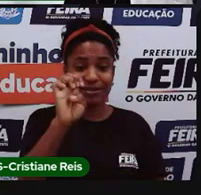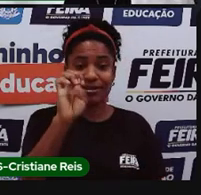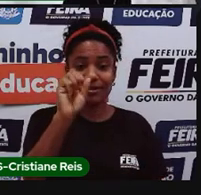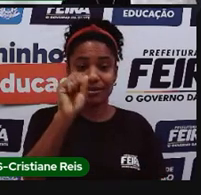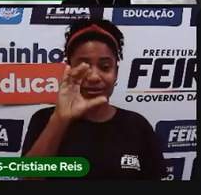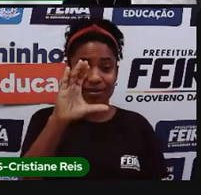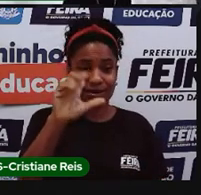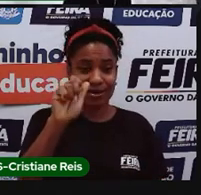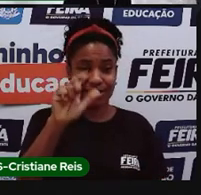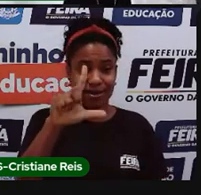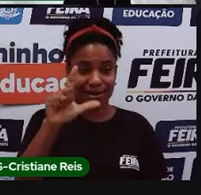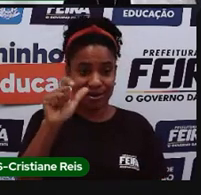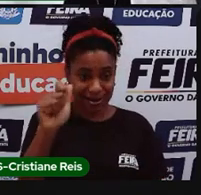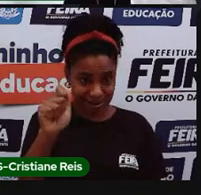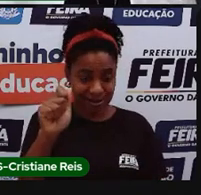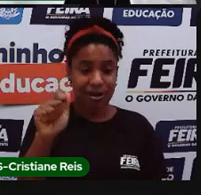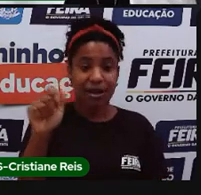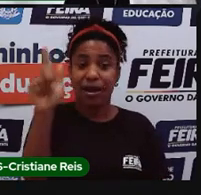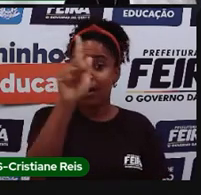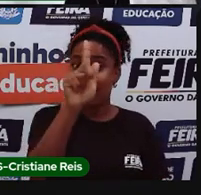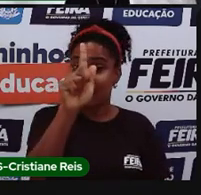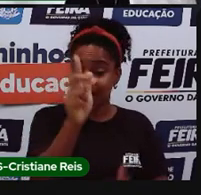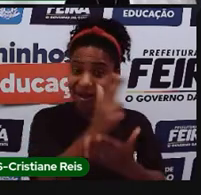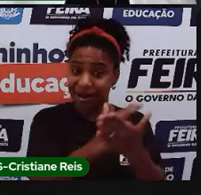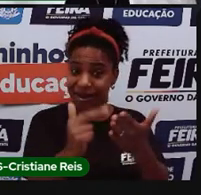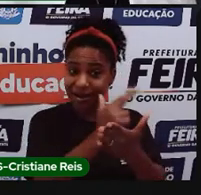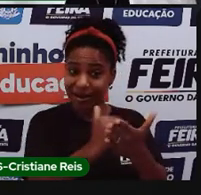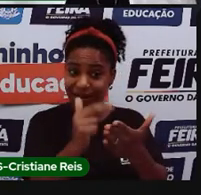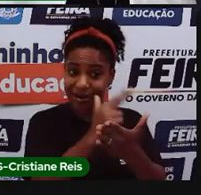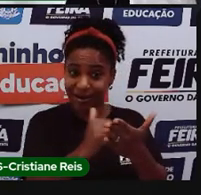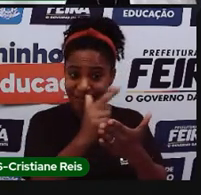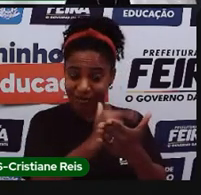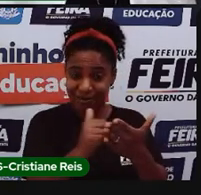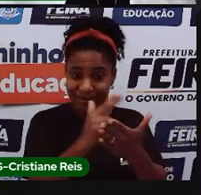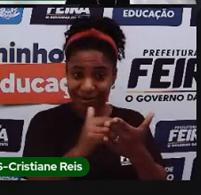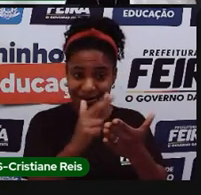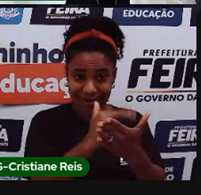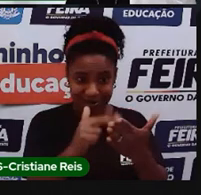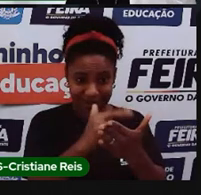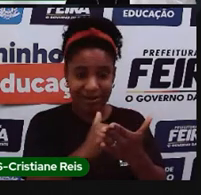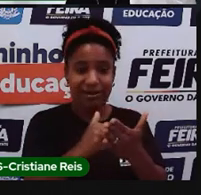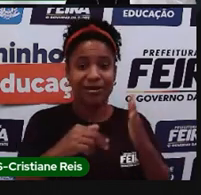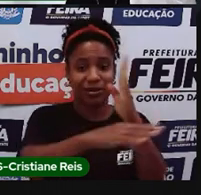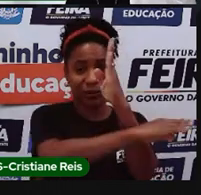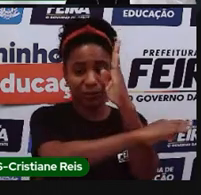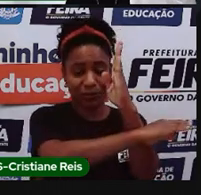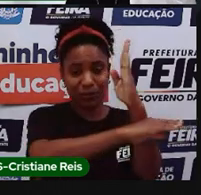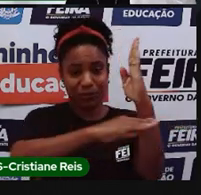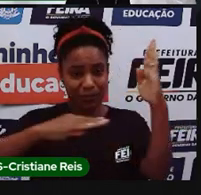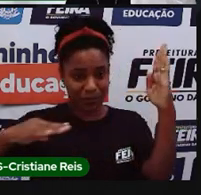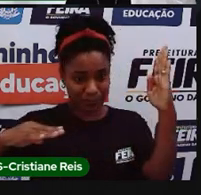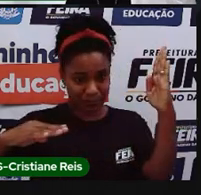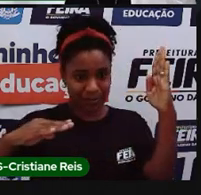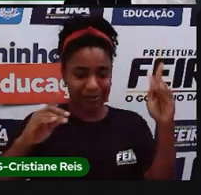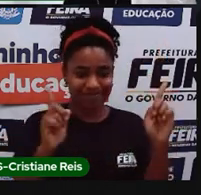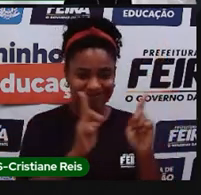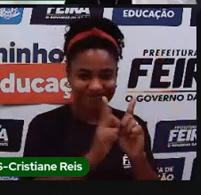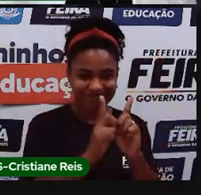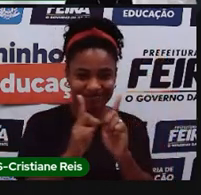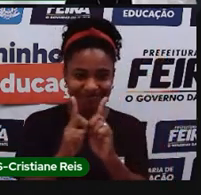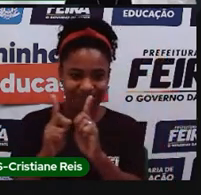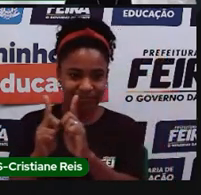numérica, a escala gráfica é aquele que representa mesmo em forma de gráfica, é uma linha dividida em centímetros, né,